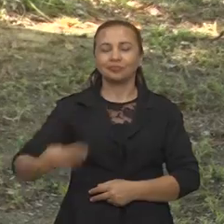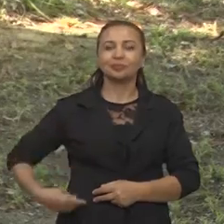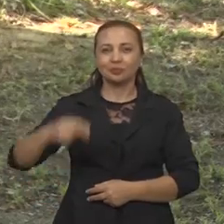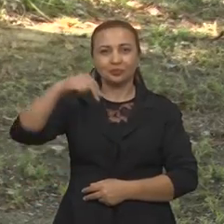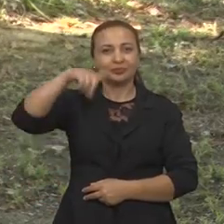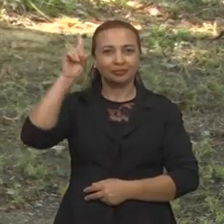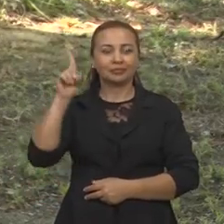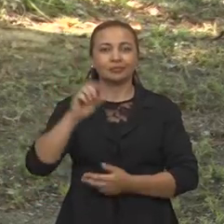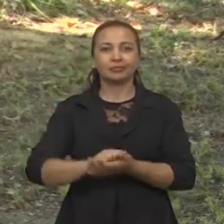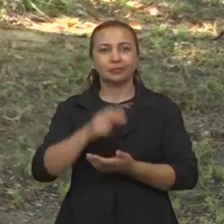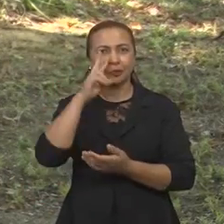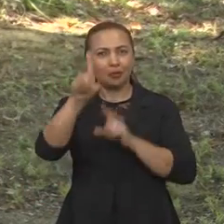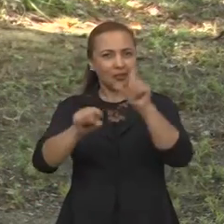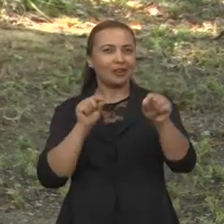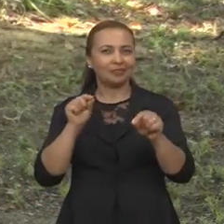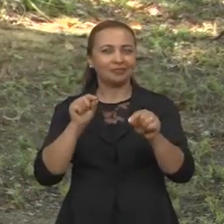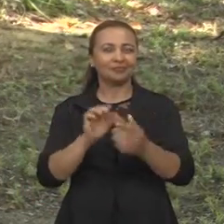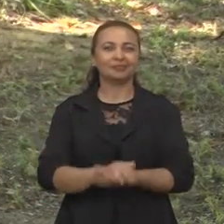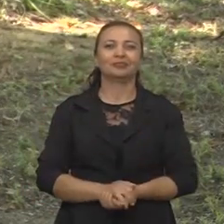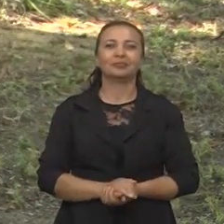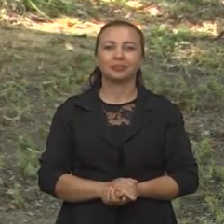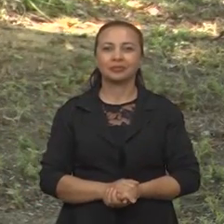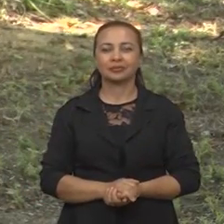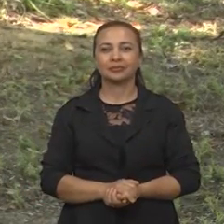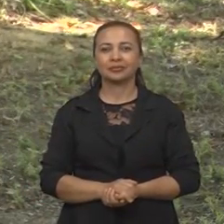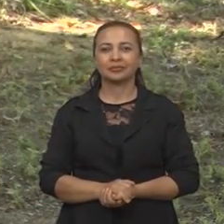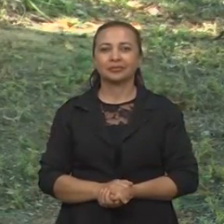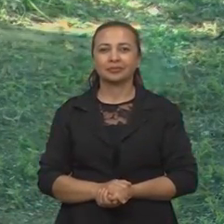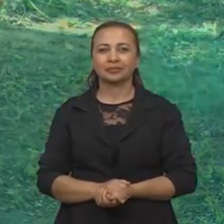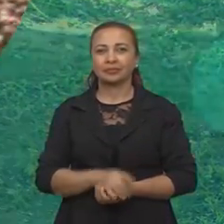universidades públicas do Nordeste. Vamos aos destaques?